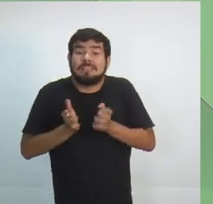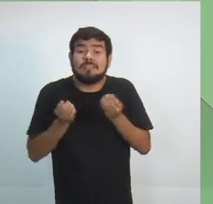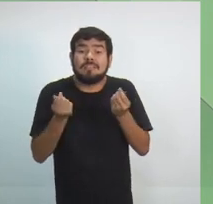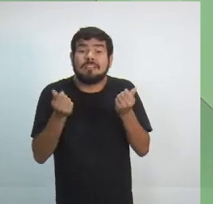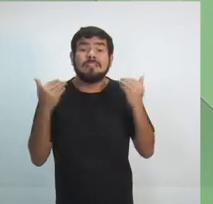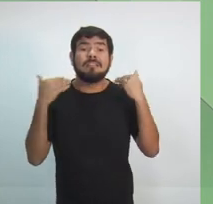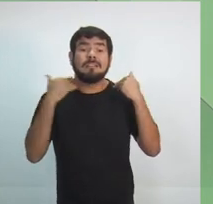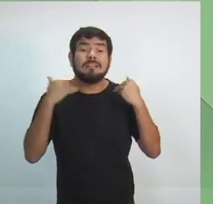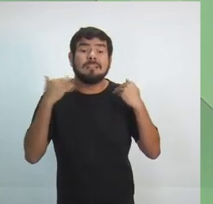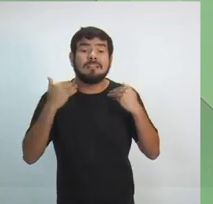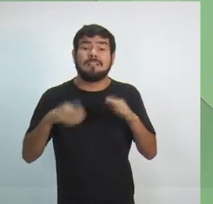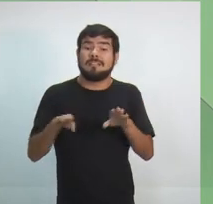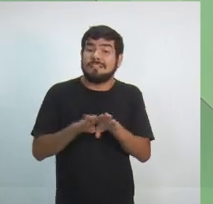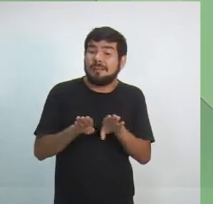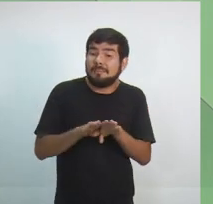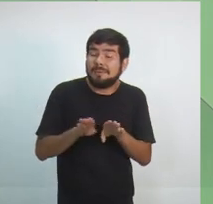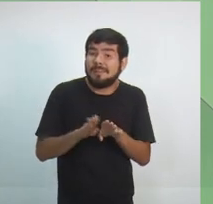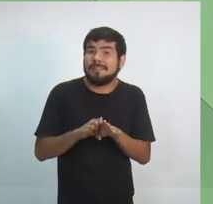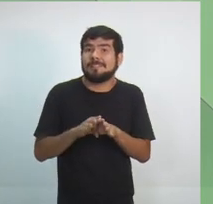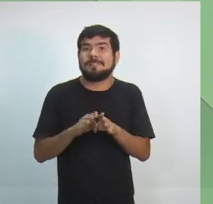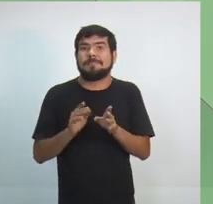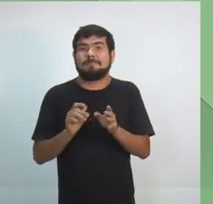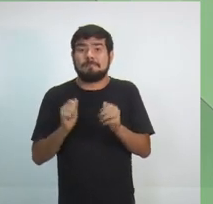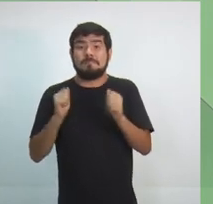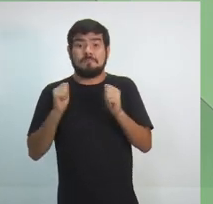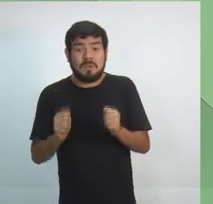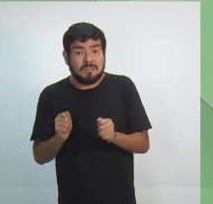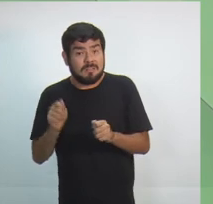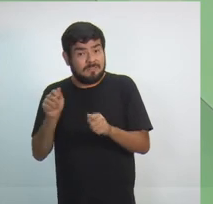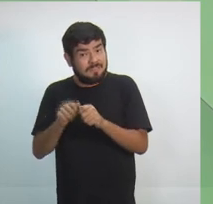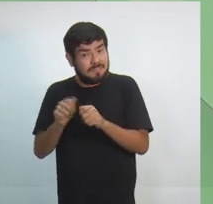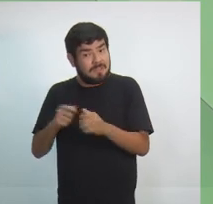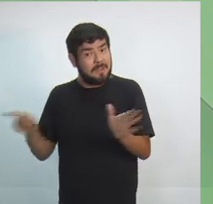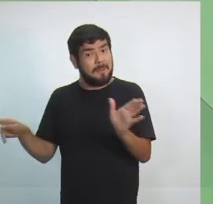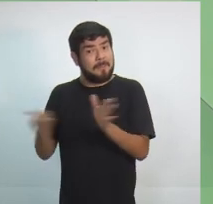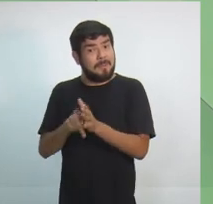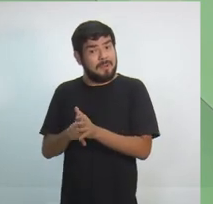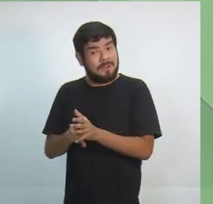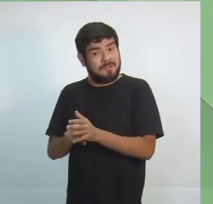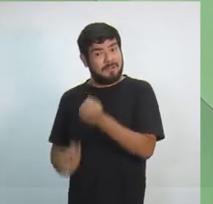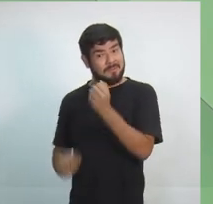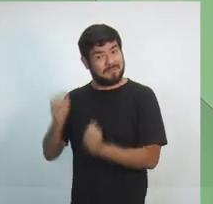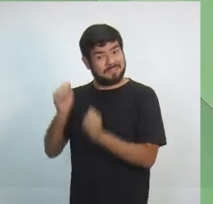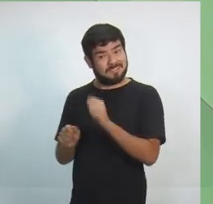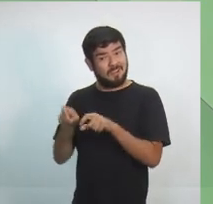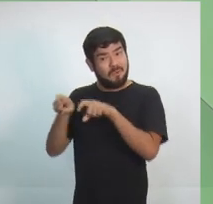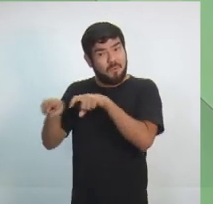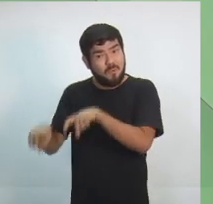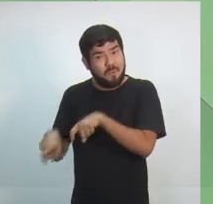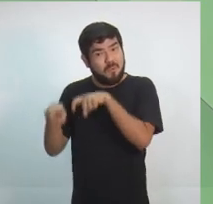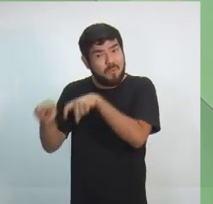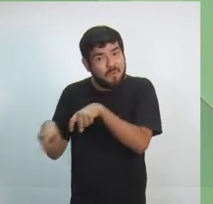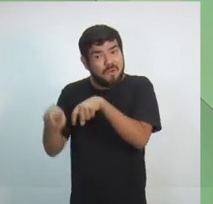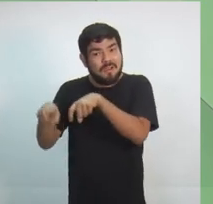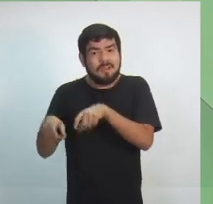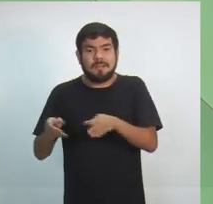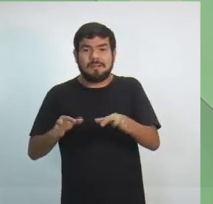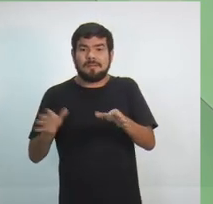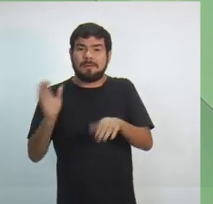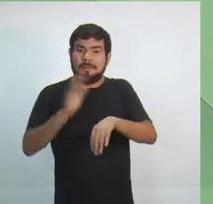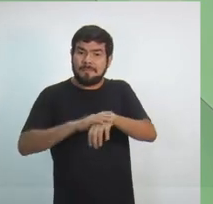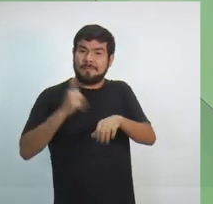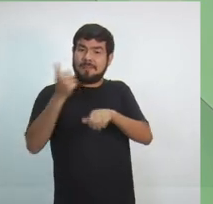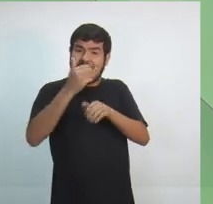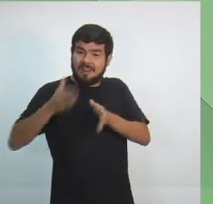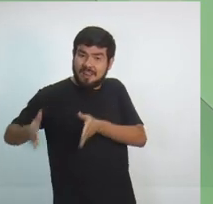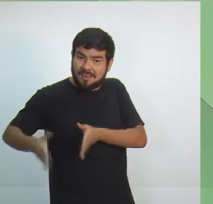ter também condições de fazer a sua produção. Melhorando também, através de uma infraestrutura, através das vicinais, para que eles possam fazer